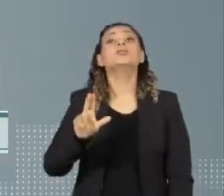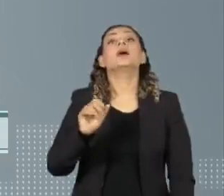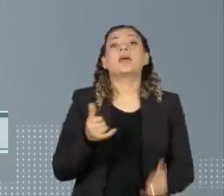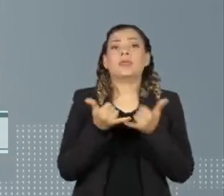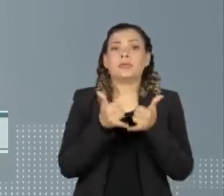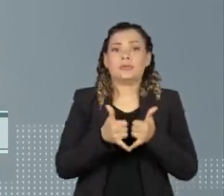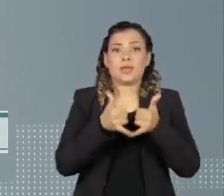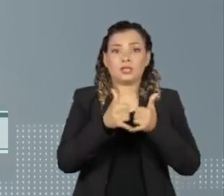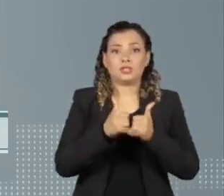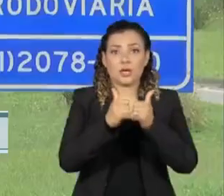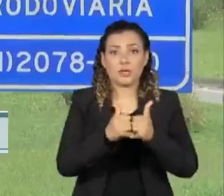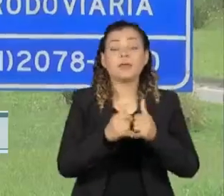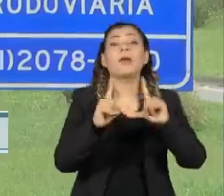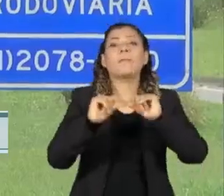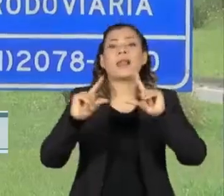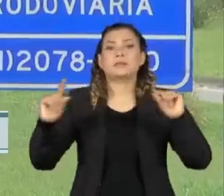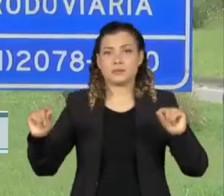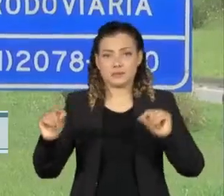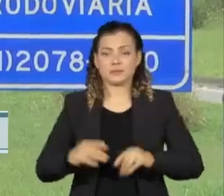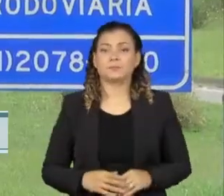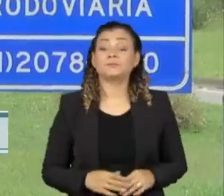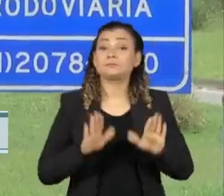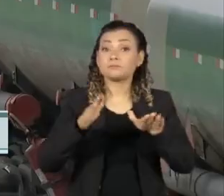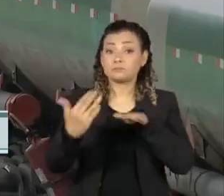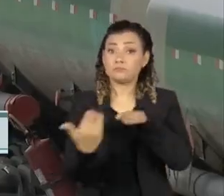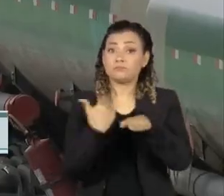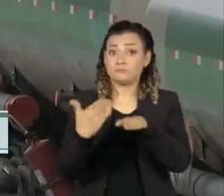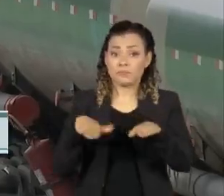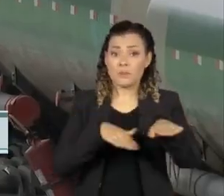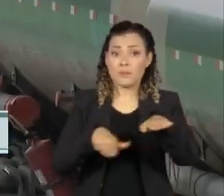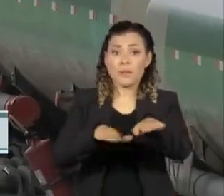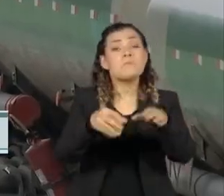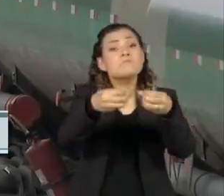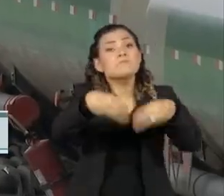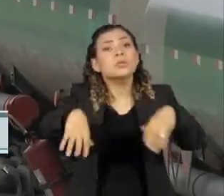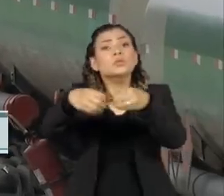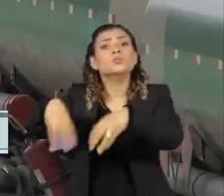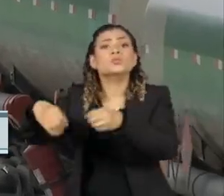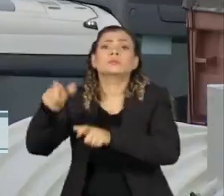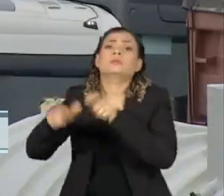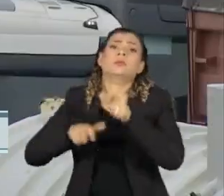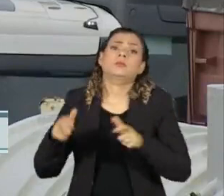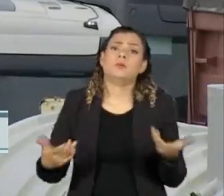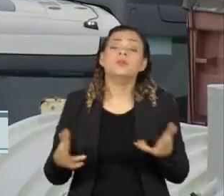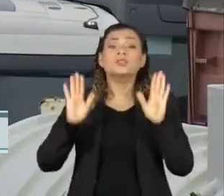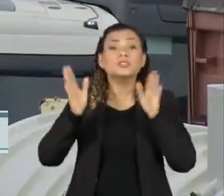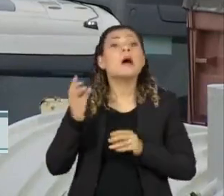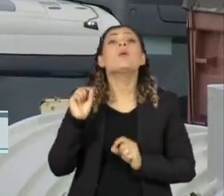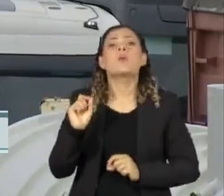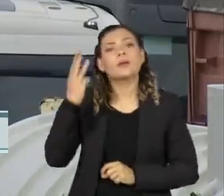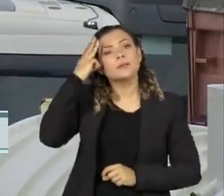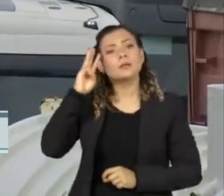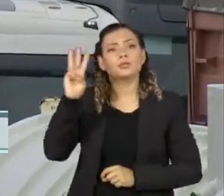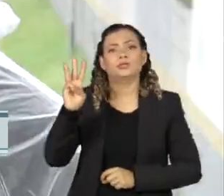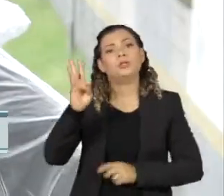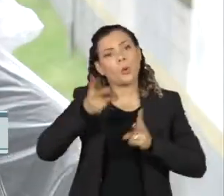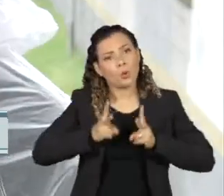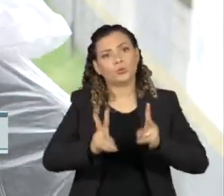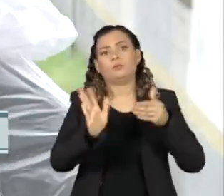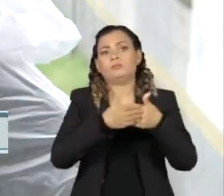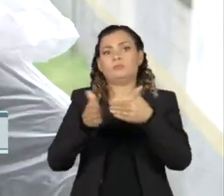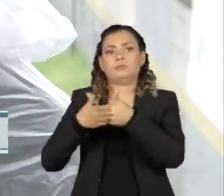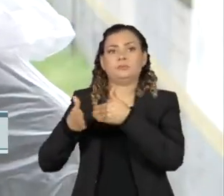e em Brasília. Já nas estradas, os bloqueios que prejudicam toda a população completam hoje três dias.